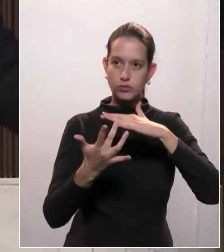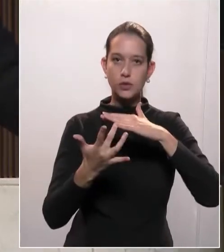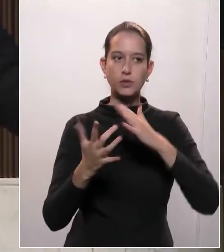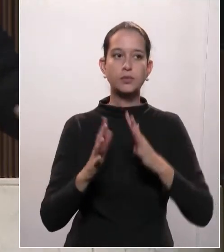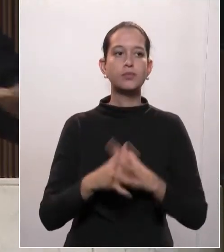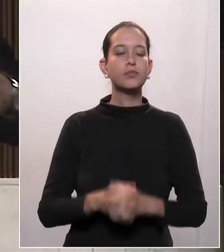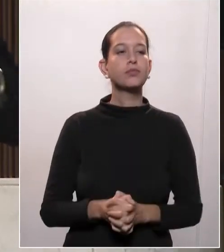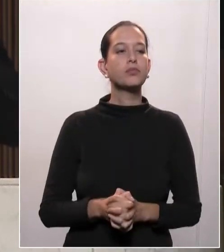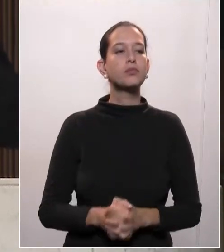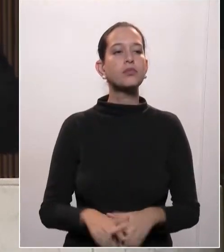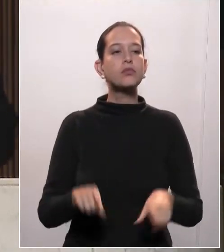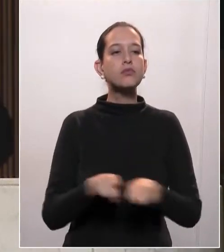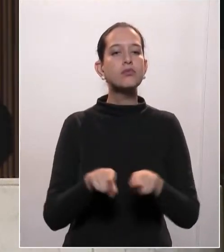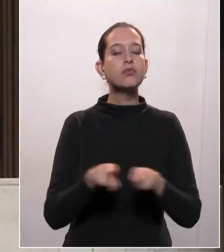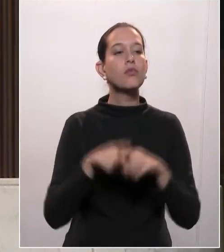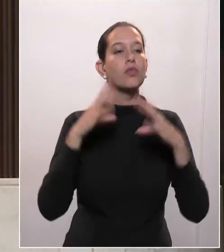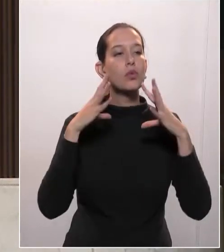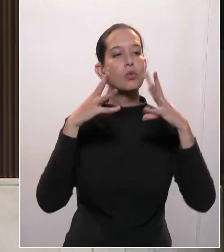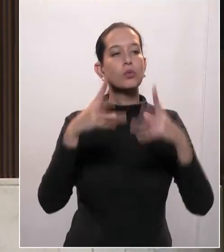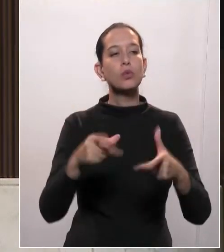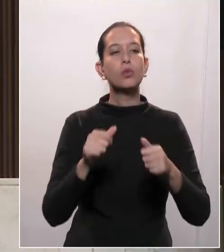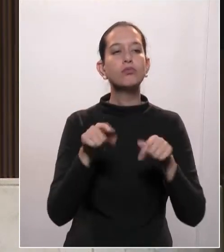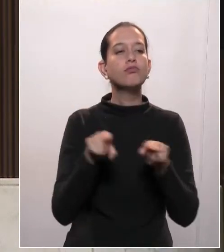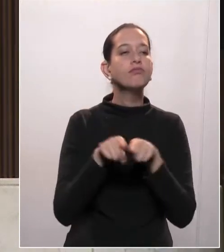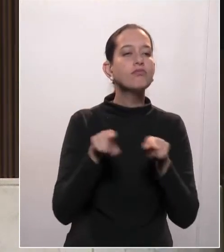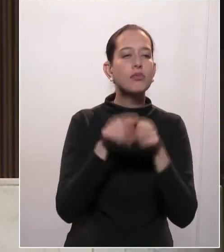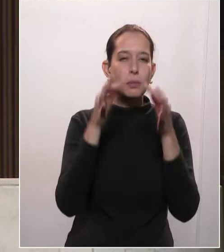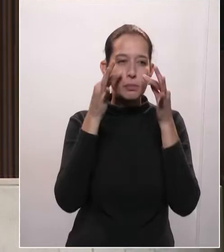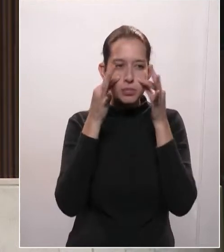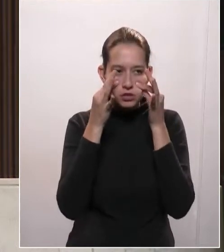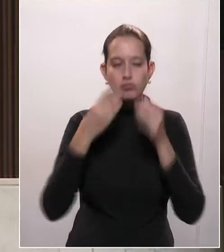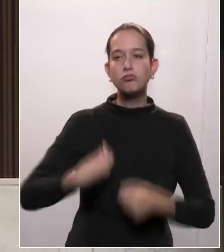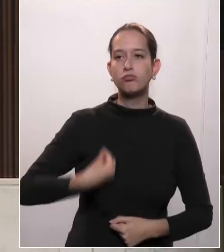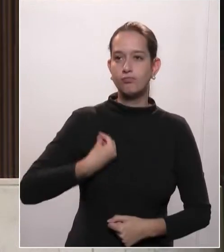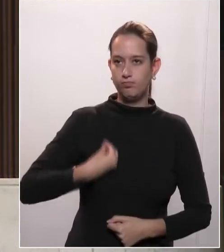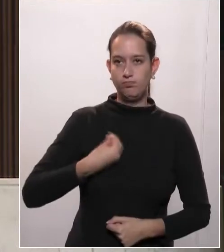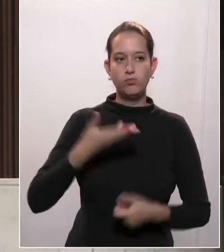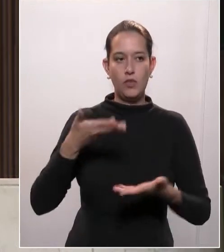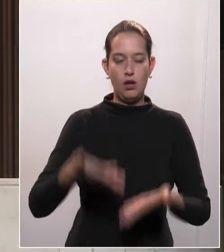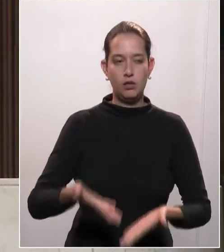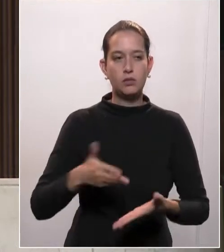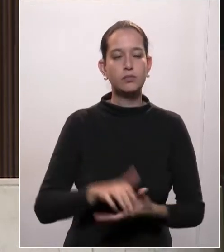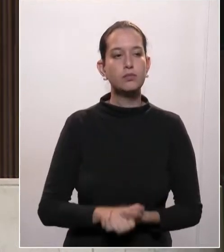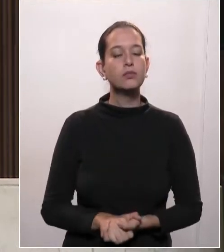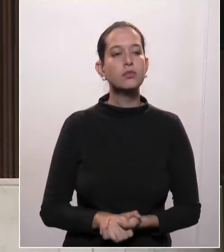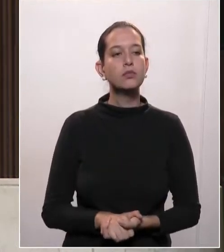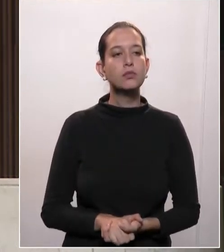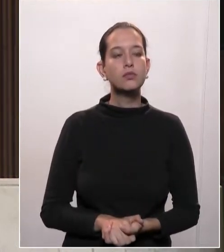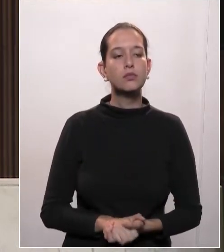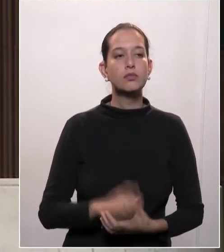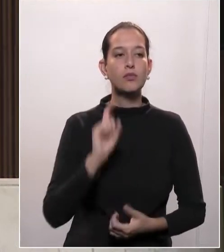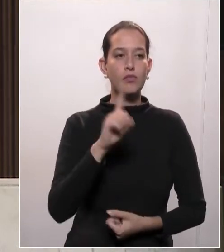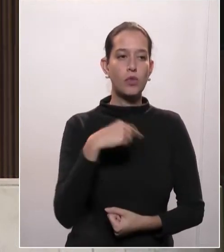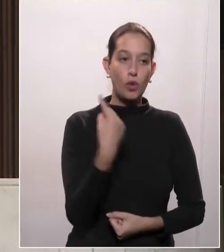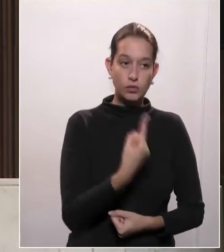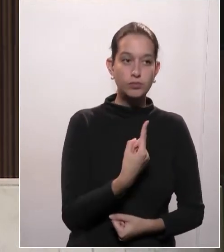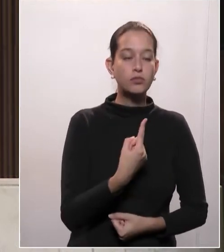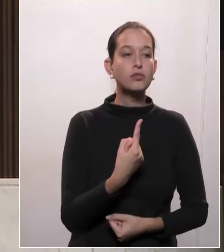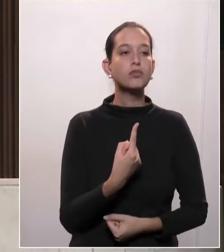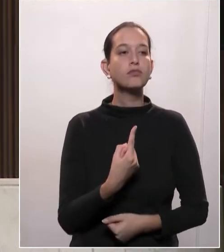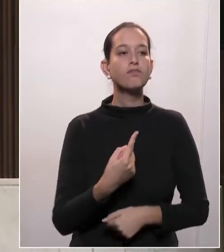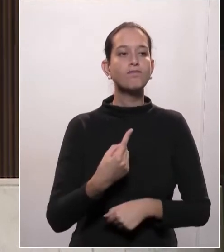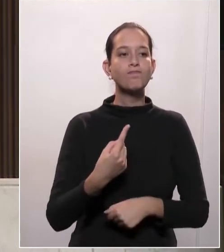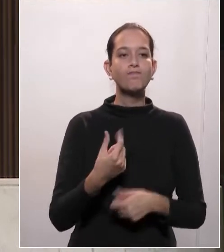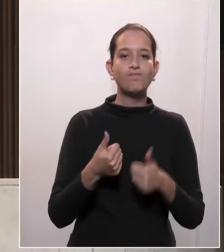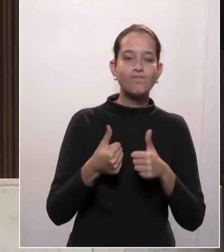a todos que estão também presentes a esta sessão. Nós estamos num momento